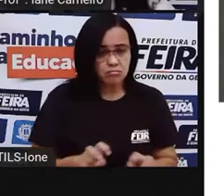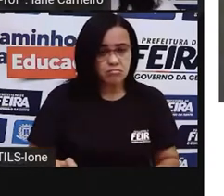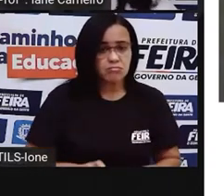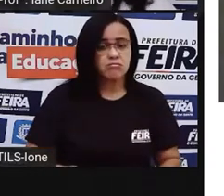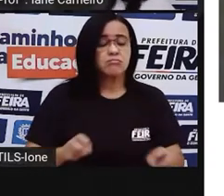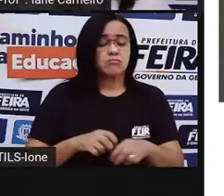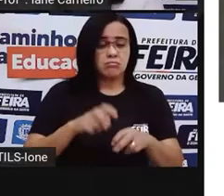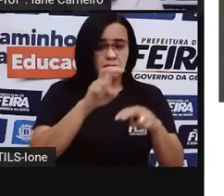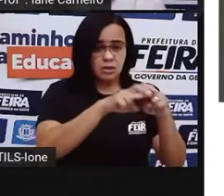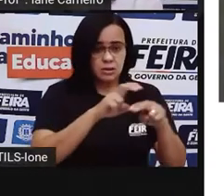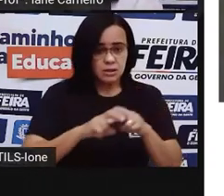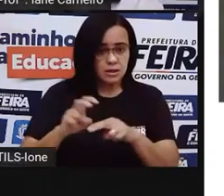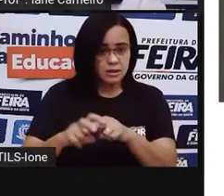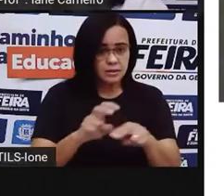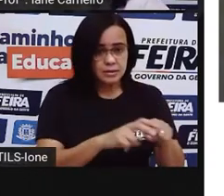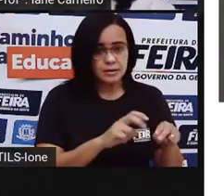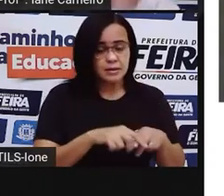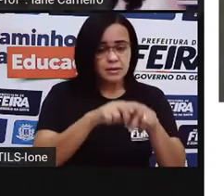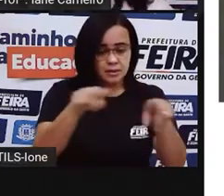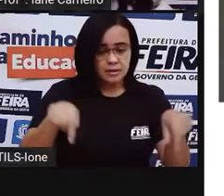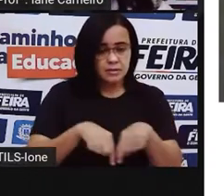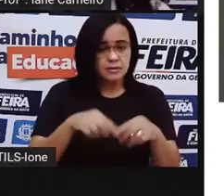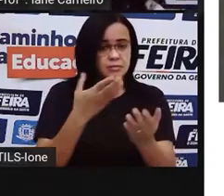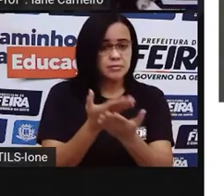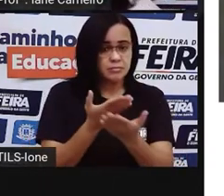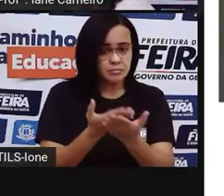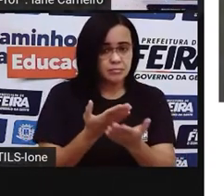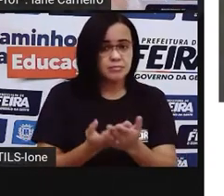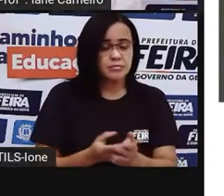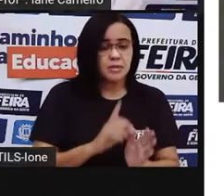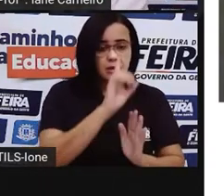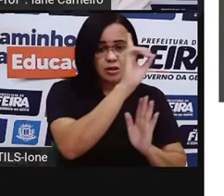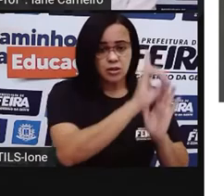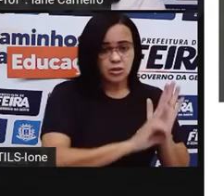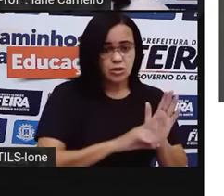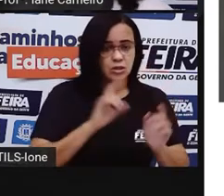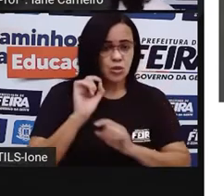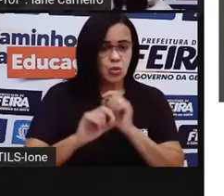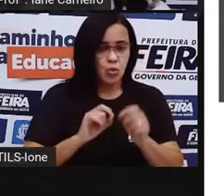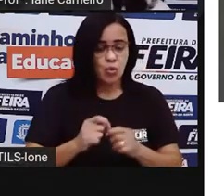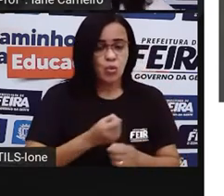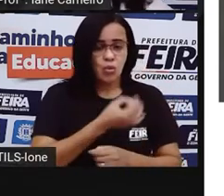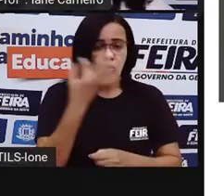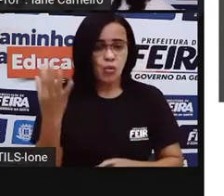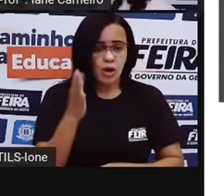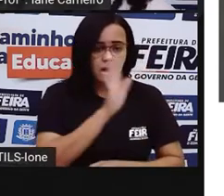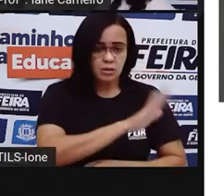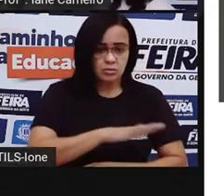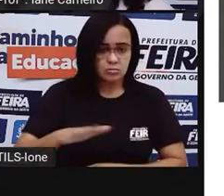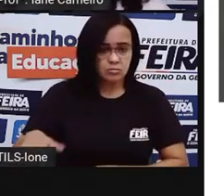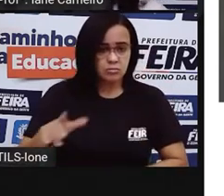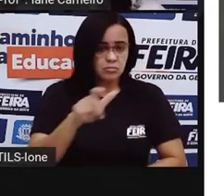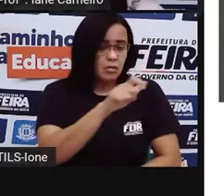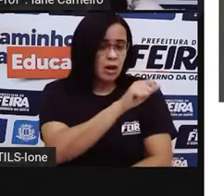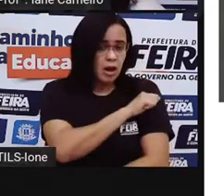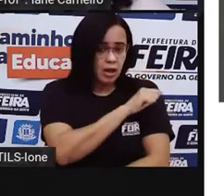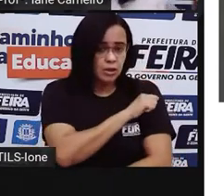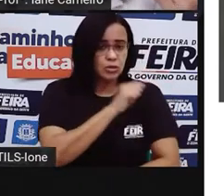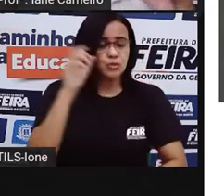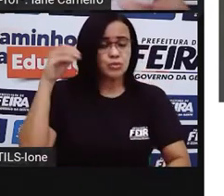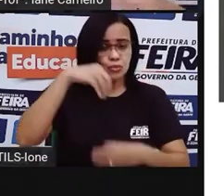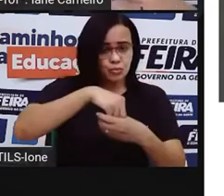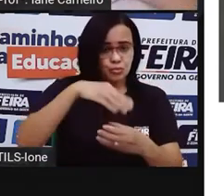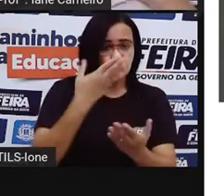exemplo. Então, se a diretora da escola quiser saber quantas crianças tem aqui nessa sala,